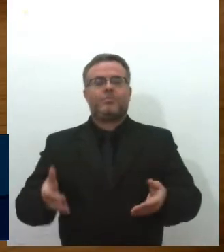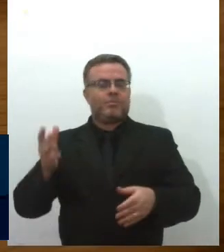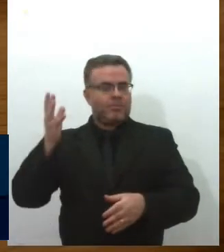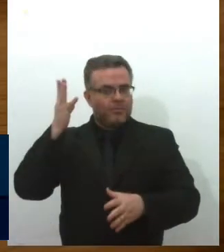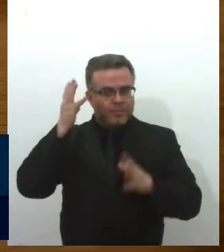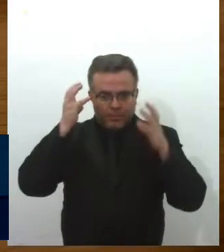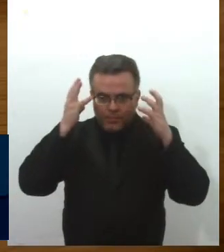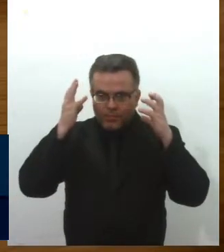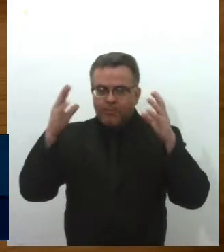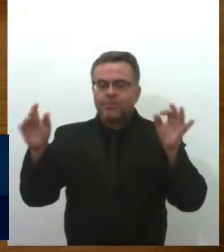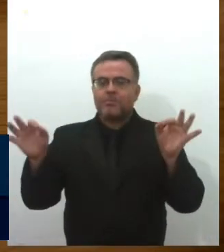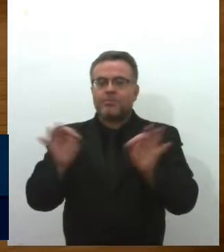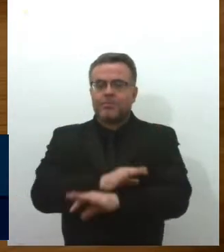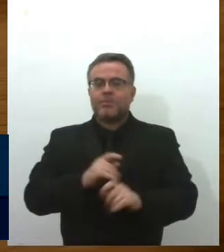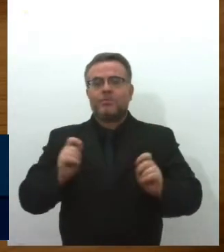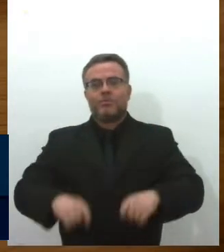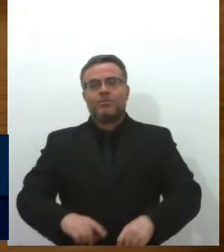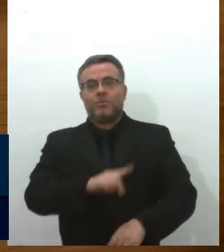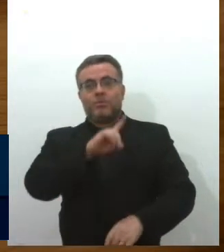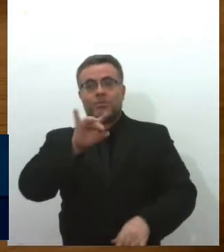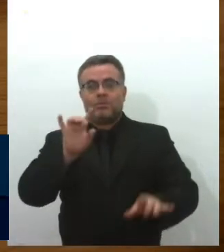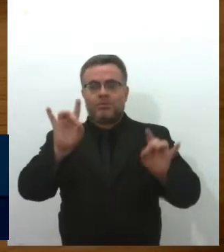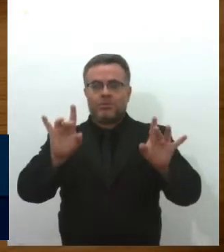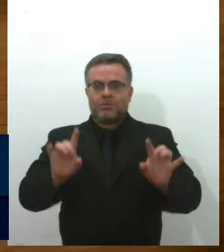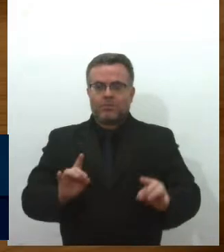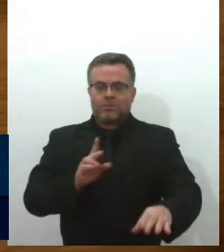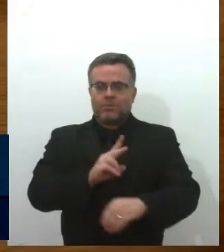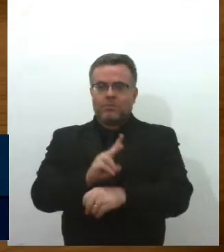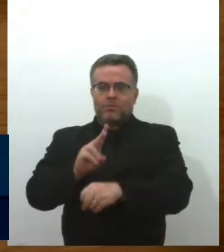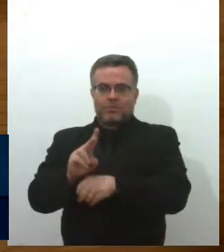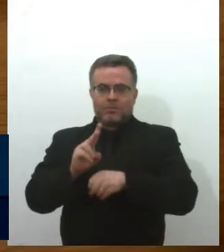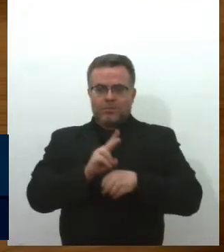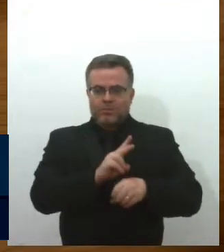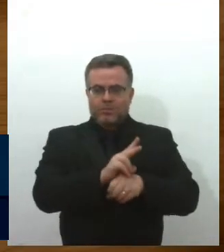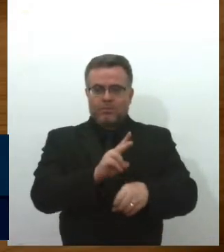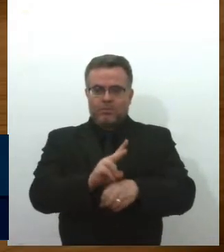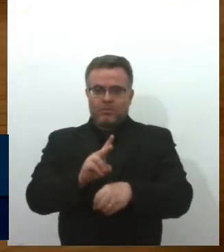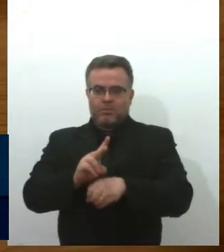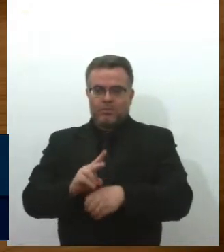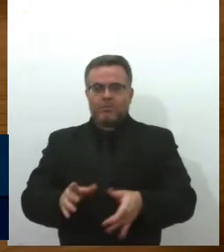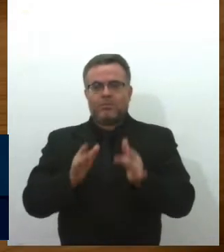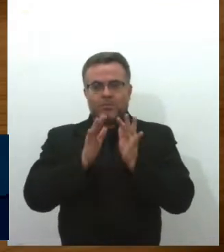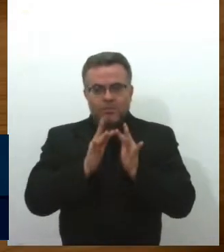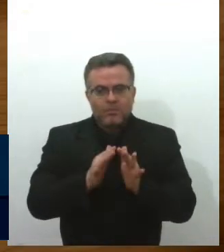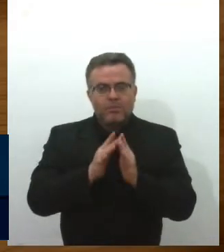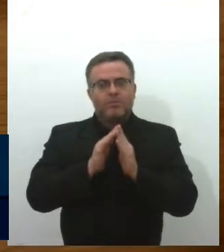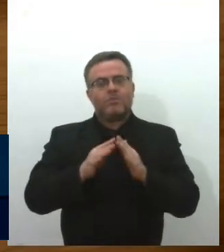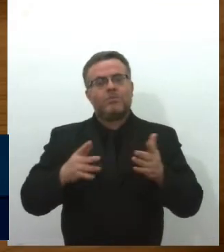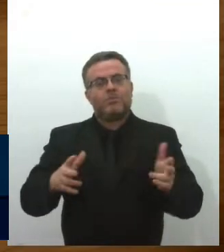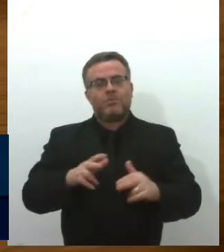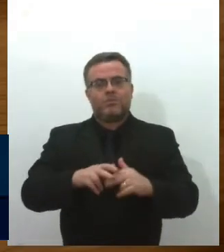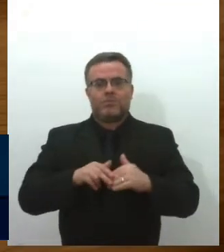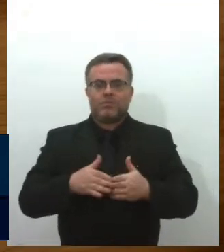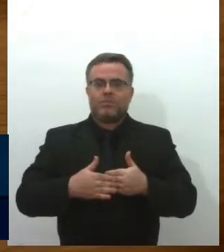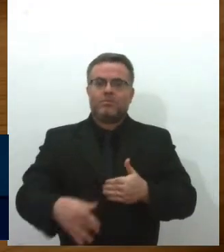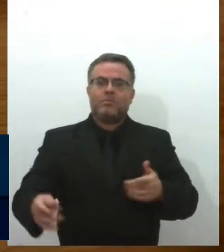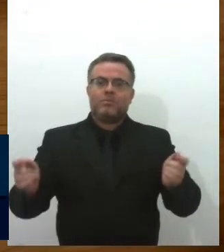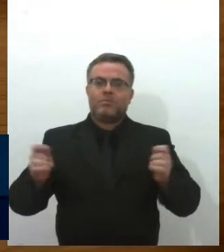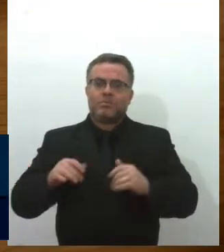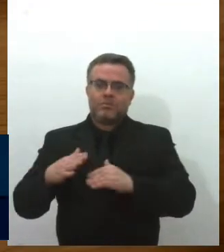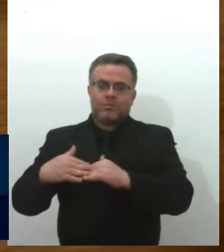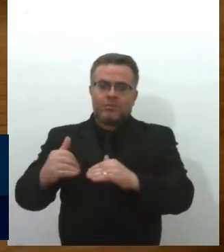exclusivo para atender os nossos pacientes especiais e do espectro autista. E assim, podermos acolher melhor